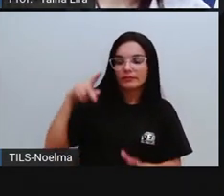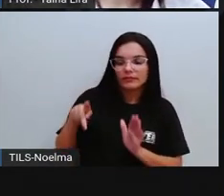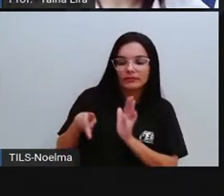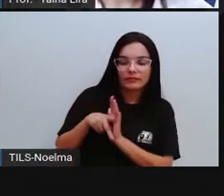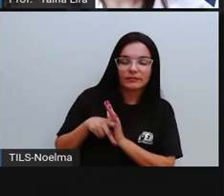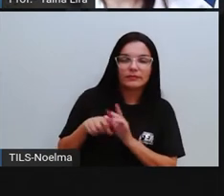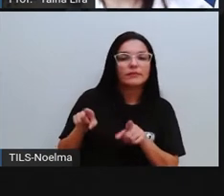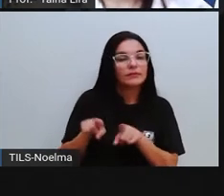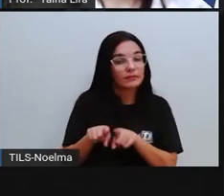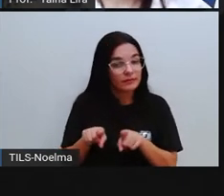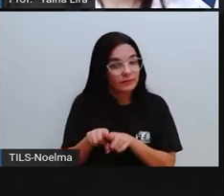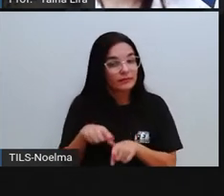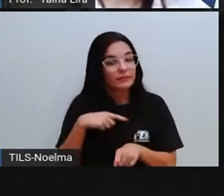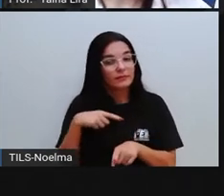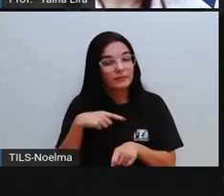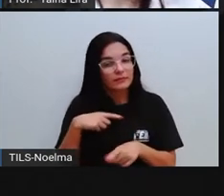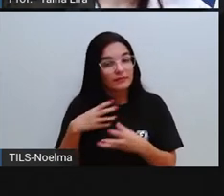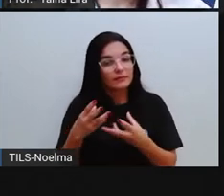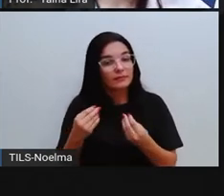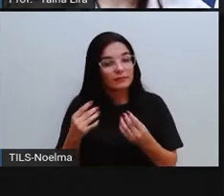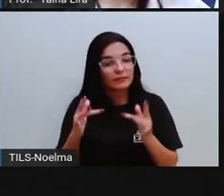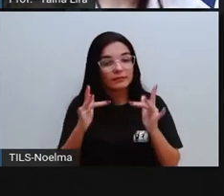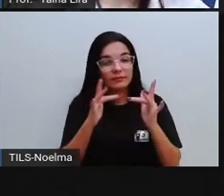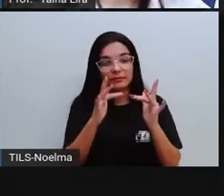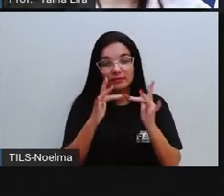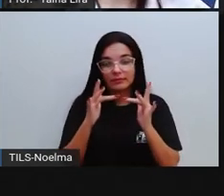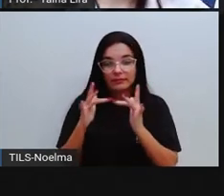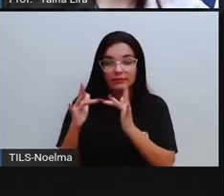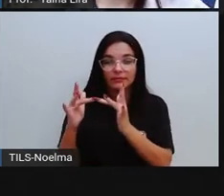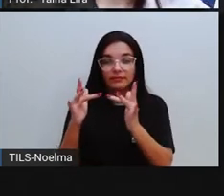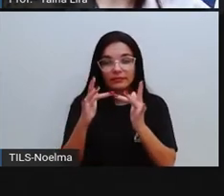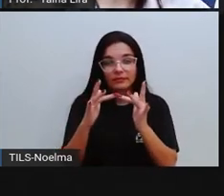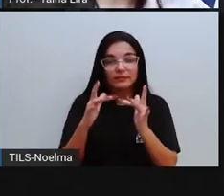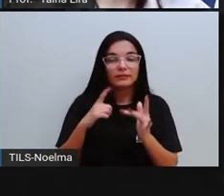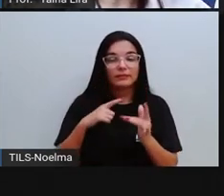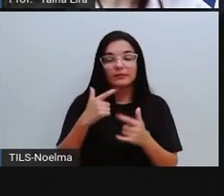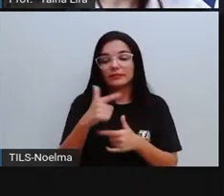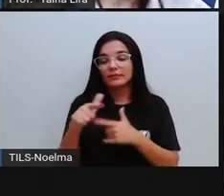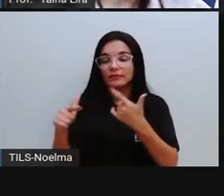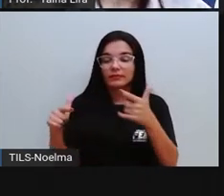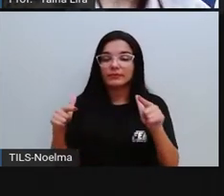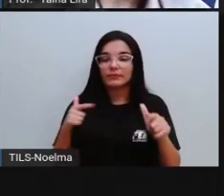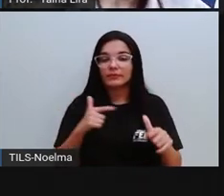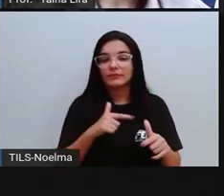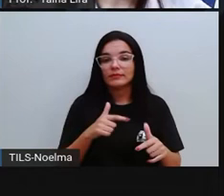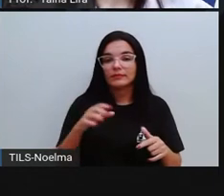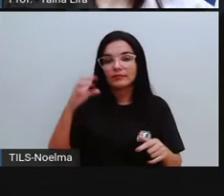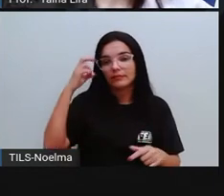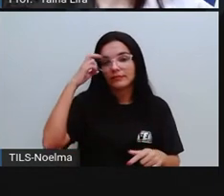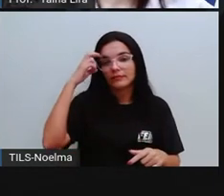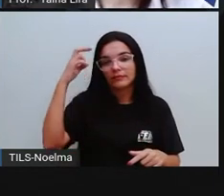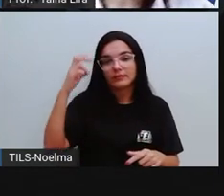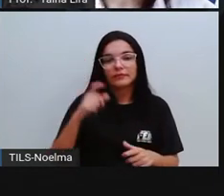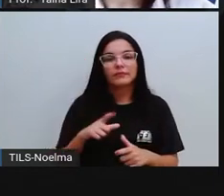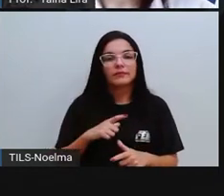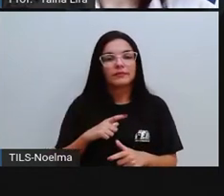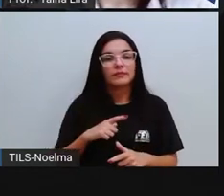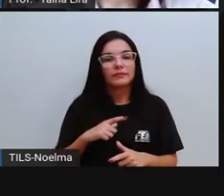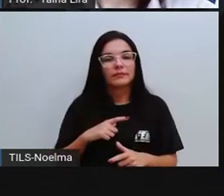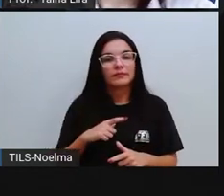também já têm na sua própria cultura traços de outras culturas, tá? Então,